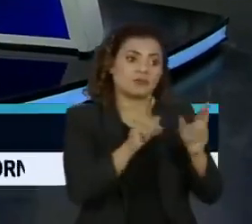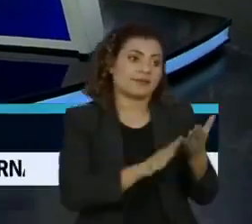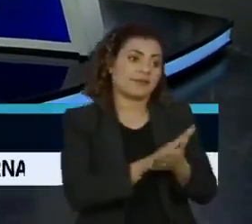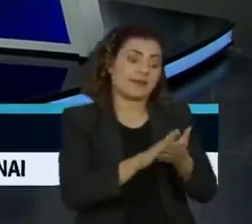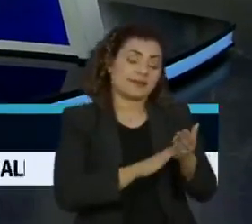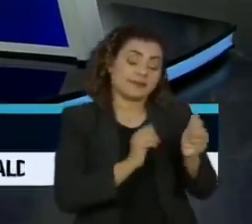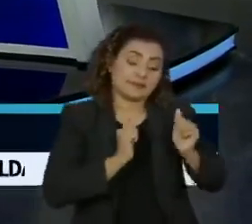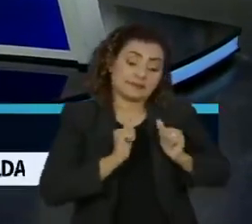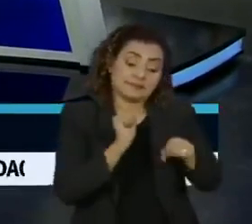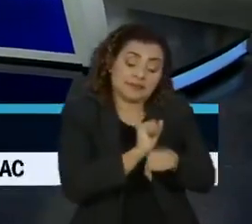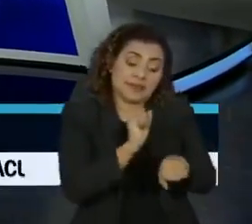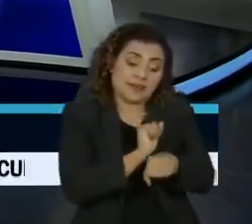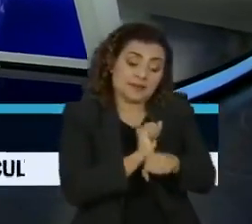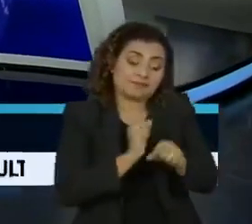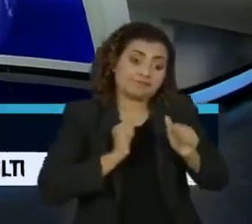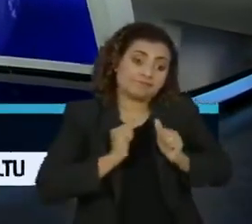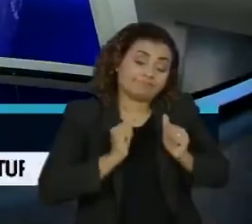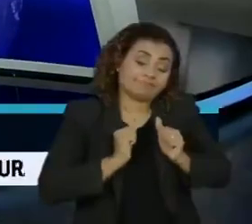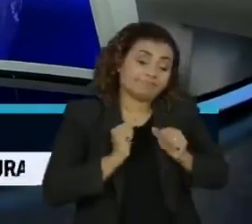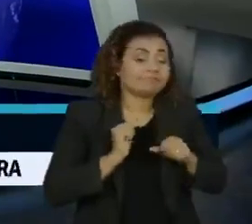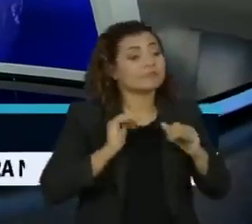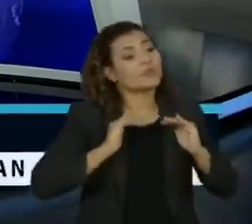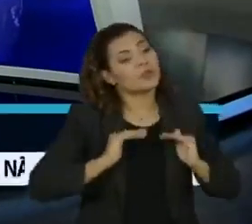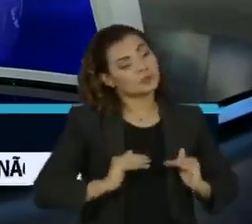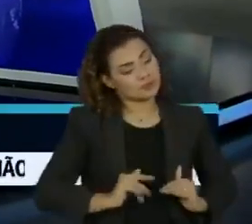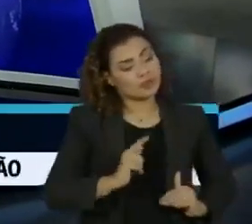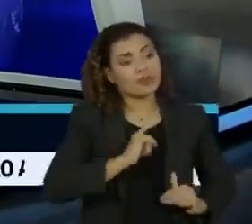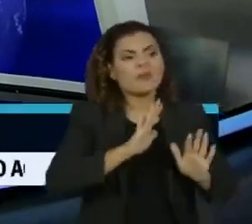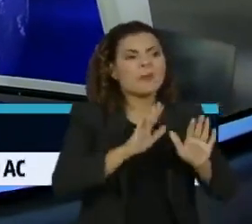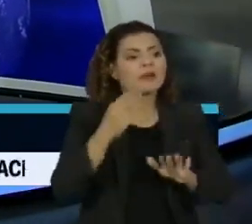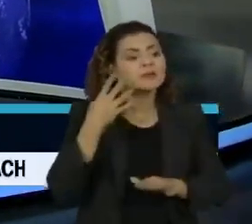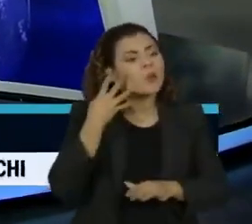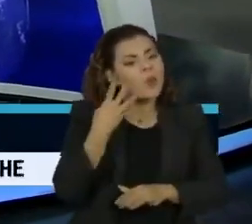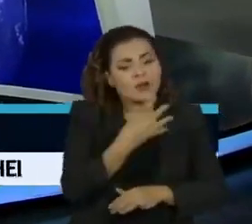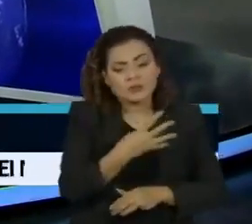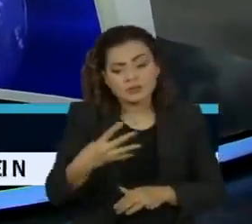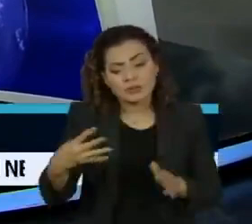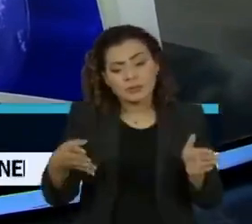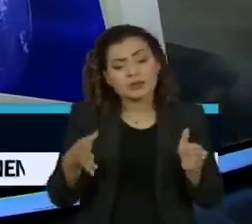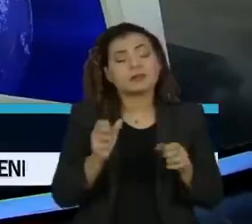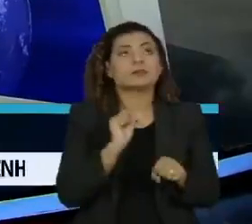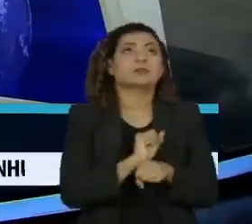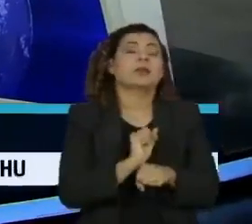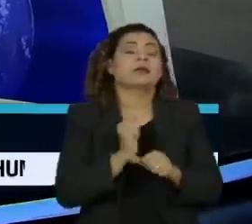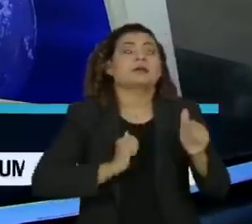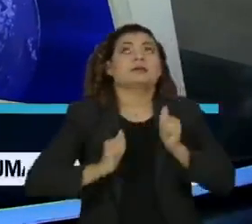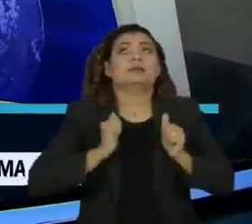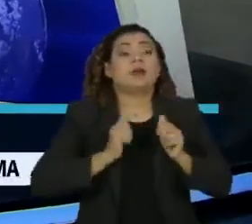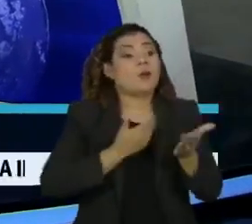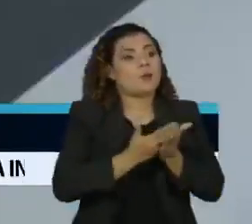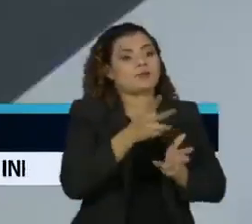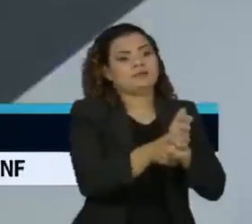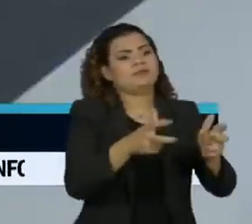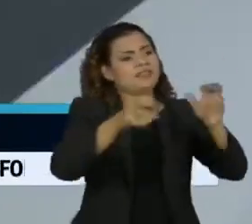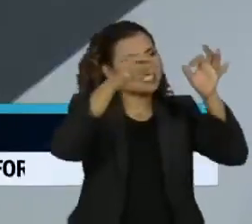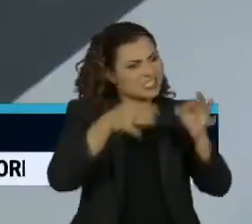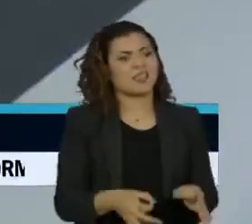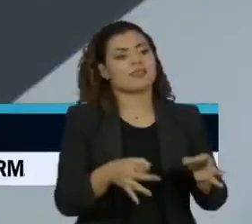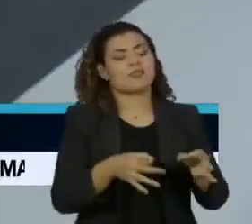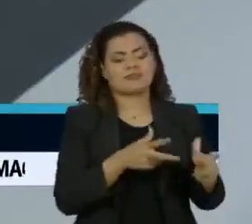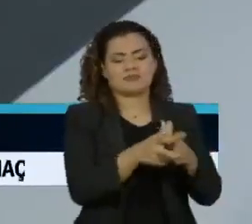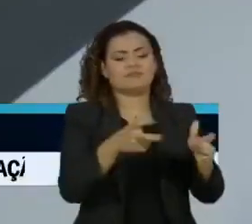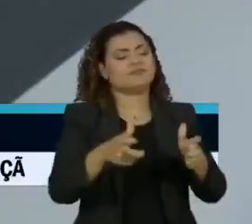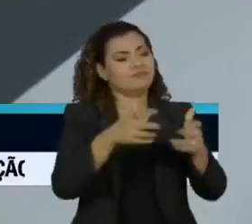saber. Então, houve uma certa frustração, sim, mas quatro semanas a mais vamos começar a vacinar a população, e eu tenho certeza